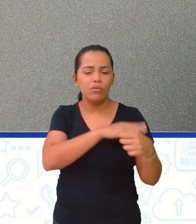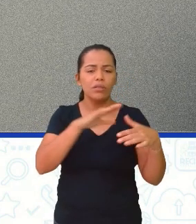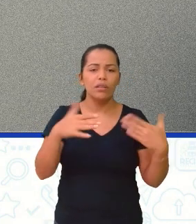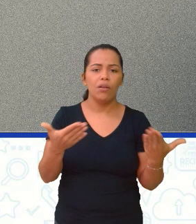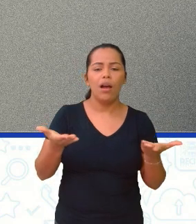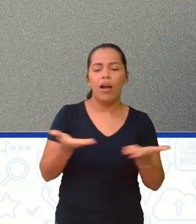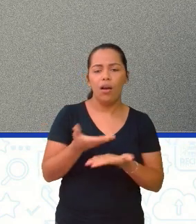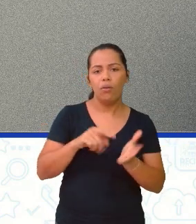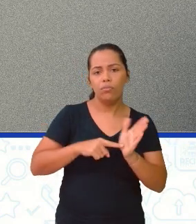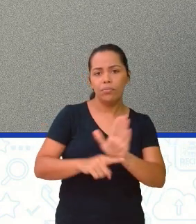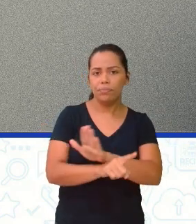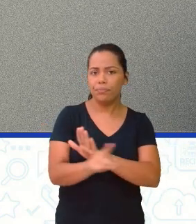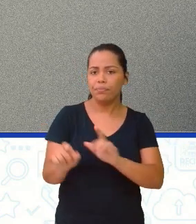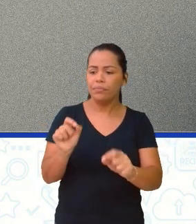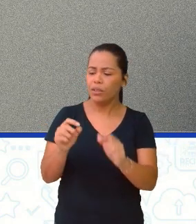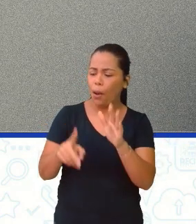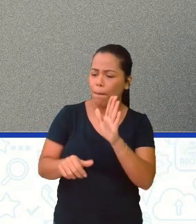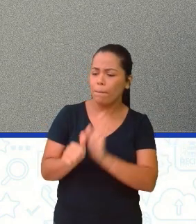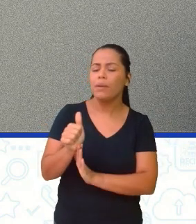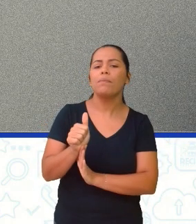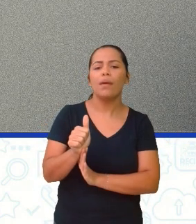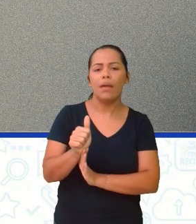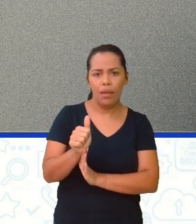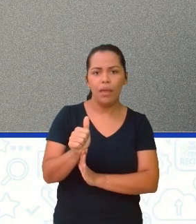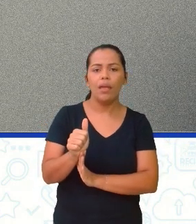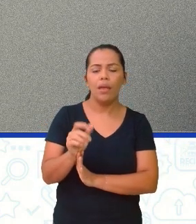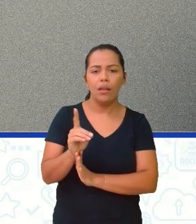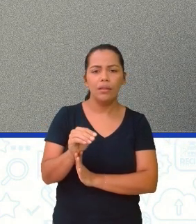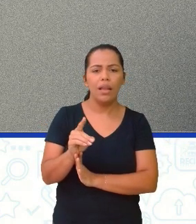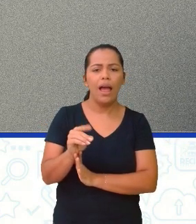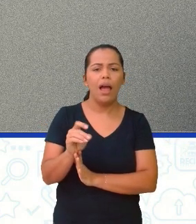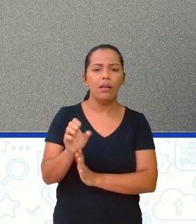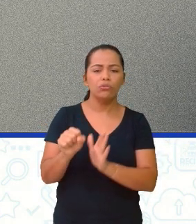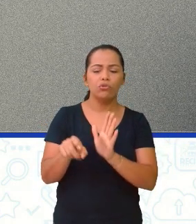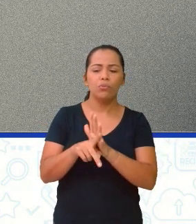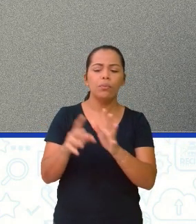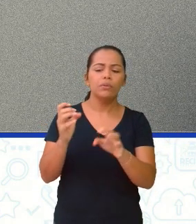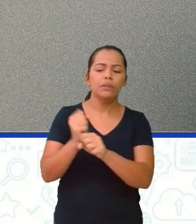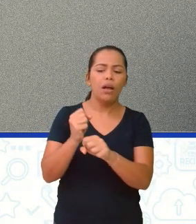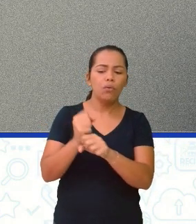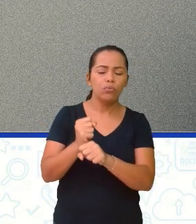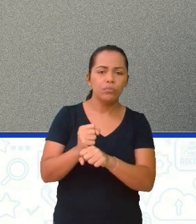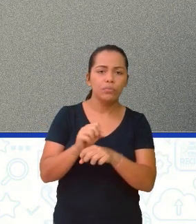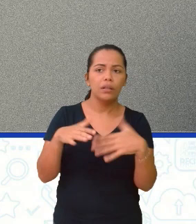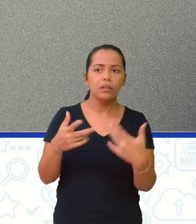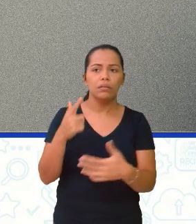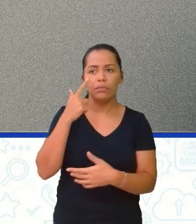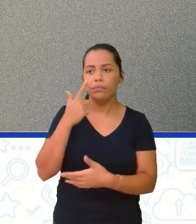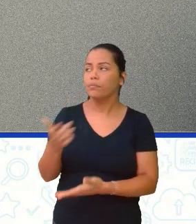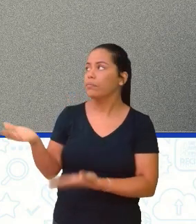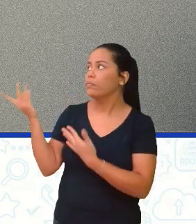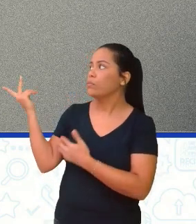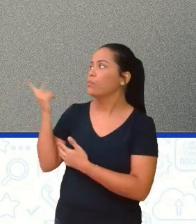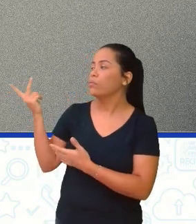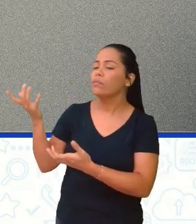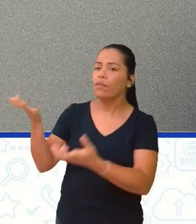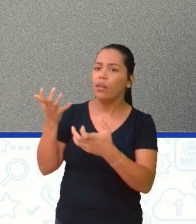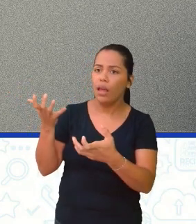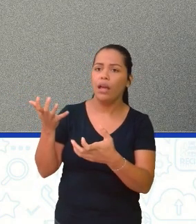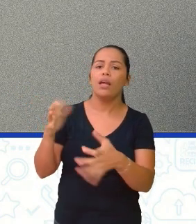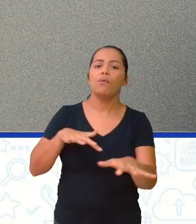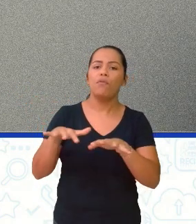trazendo para vocês já os primeiros dados de cálculo, né? Então, esses dois indivíduos, eles querem deslocar